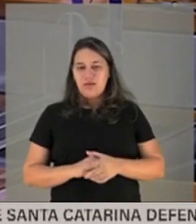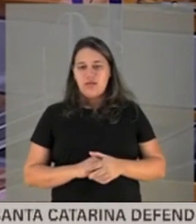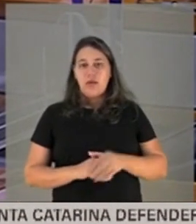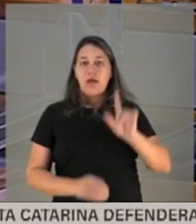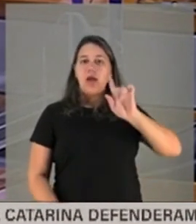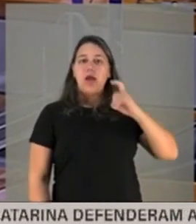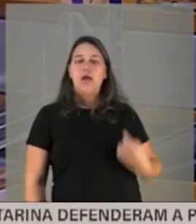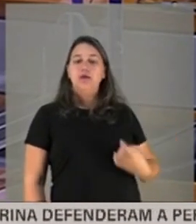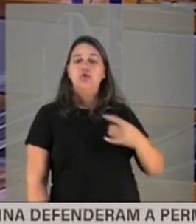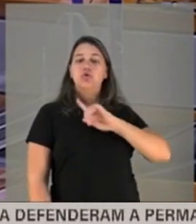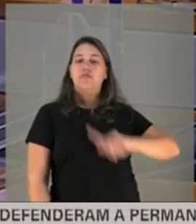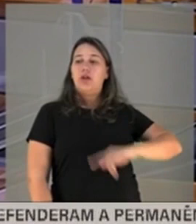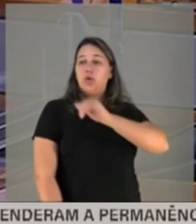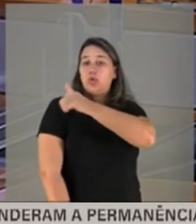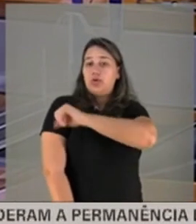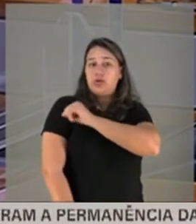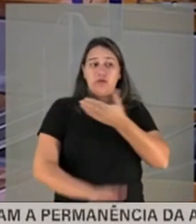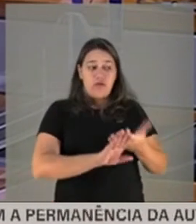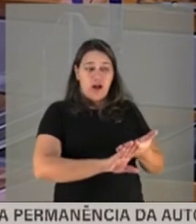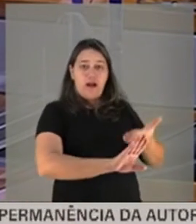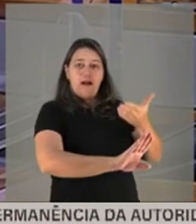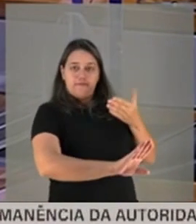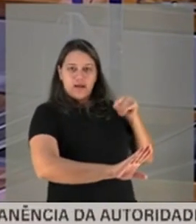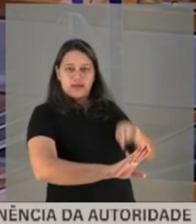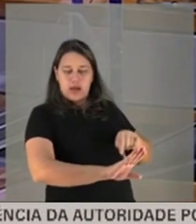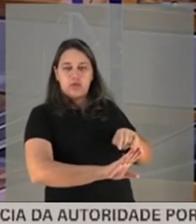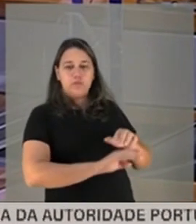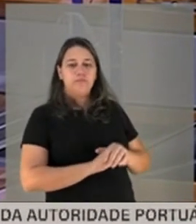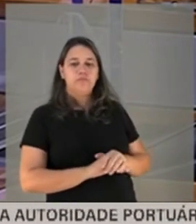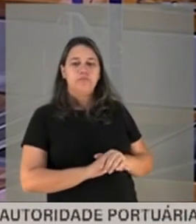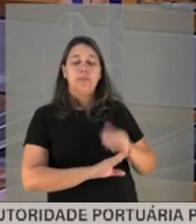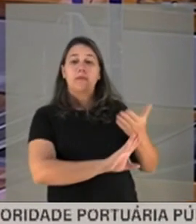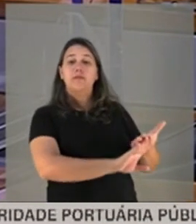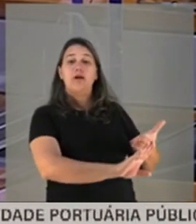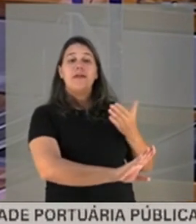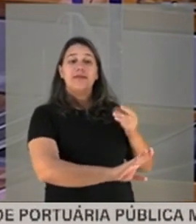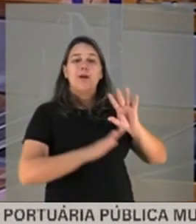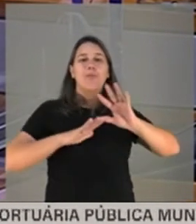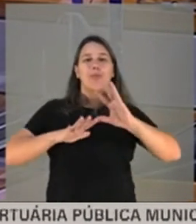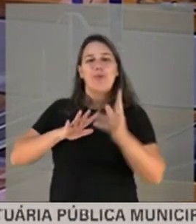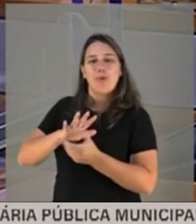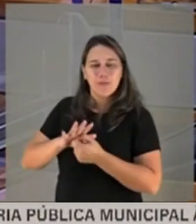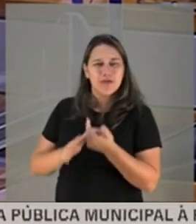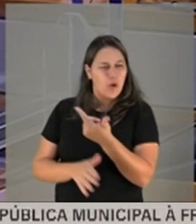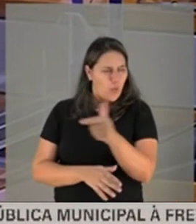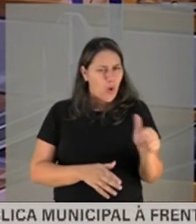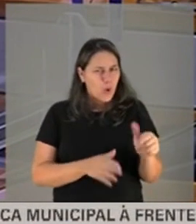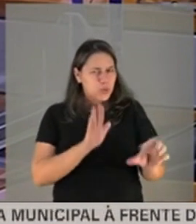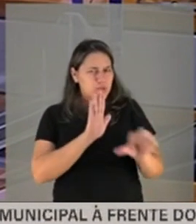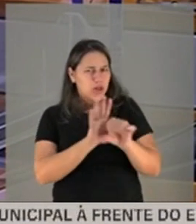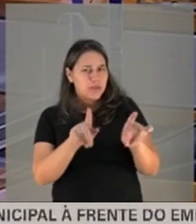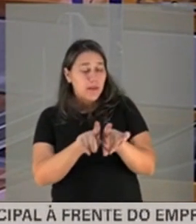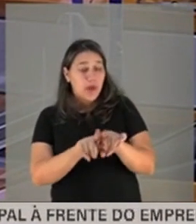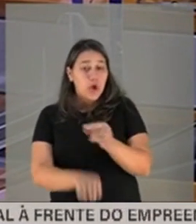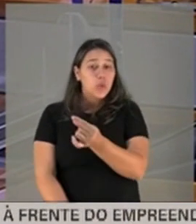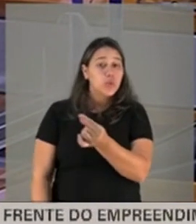ex-governador do Rio, que foi afastado, entre outras coisas, por corrupção com o dinheiro